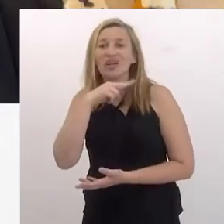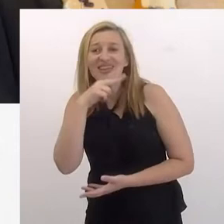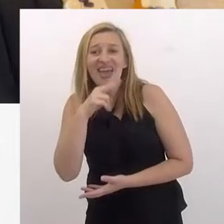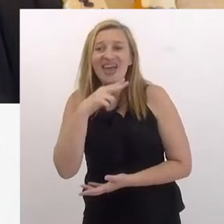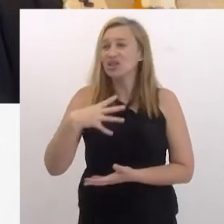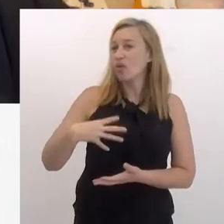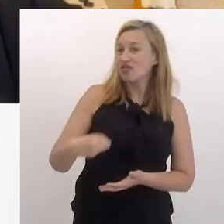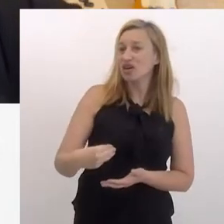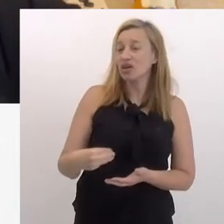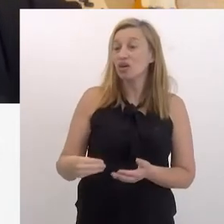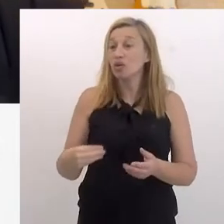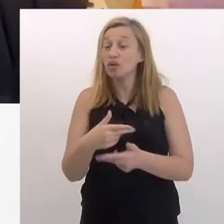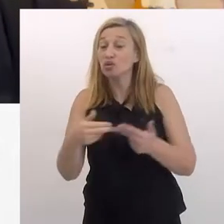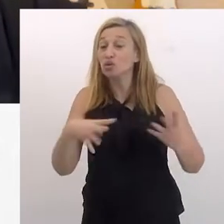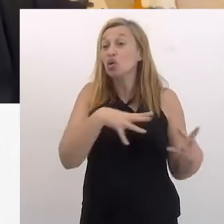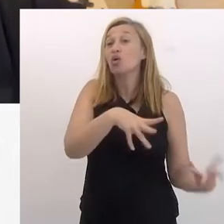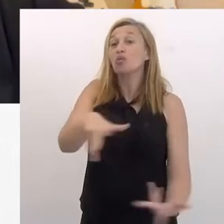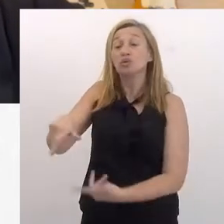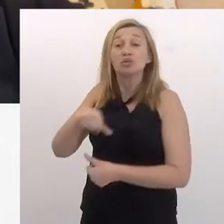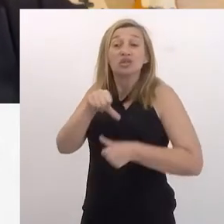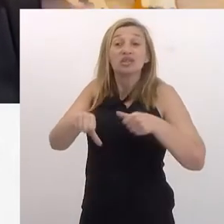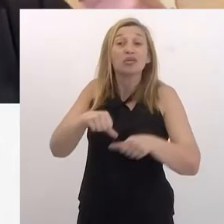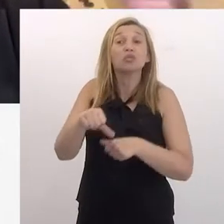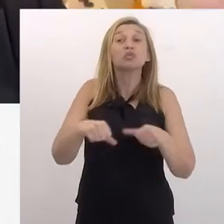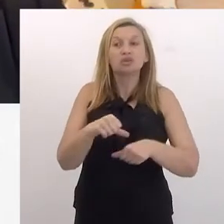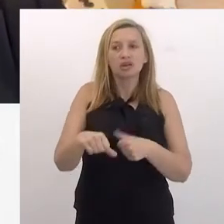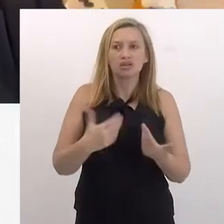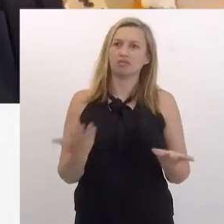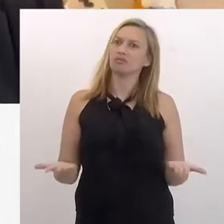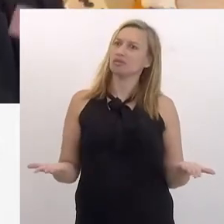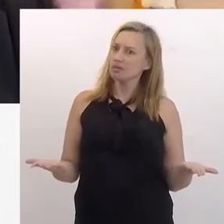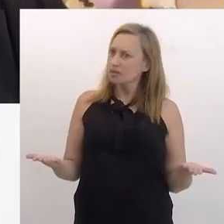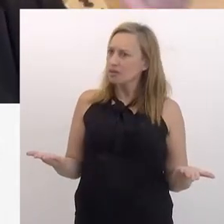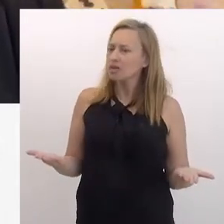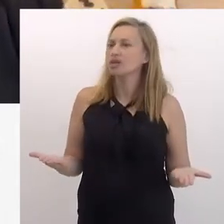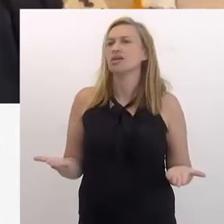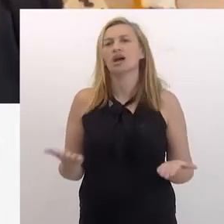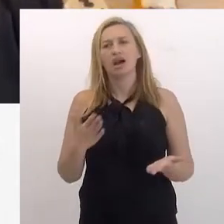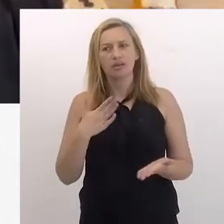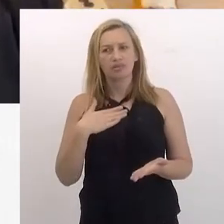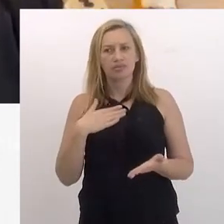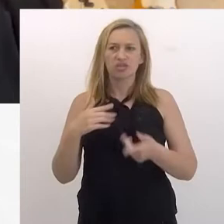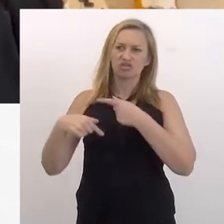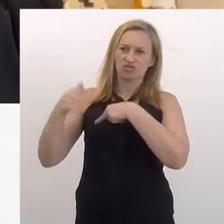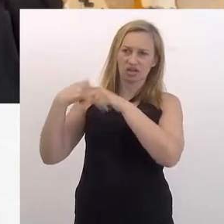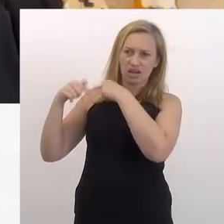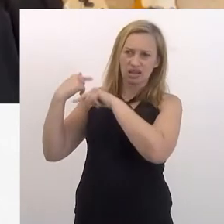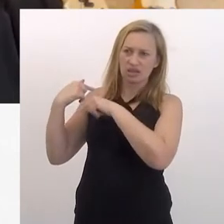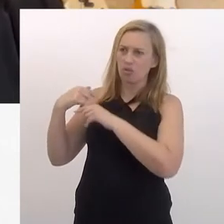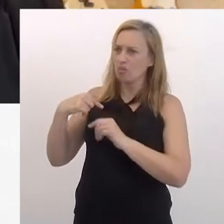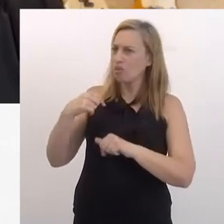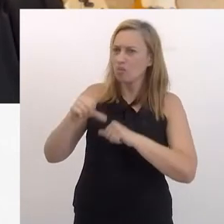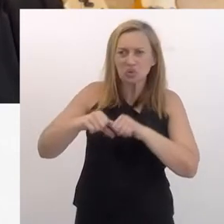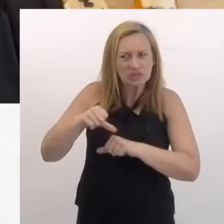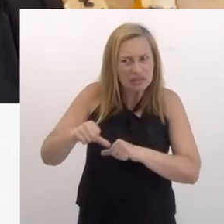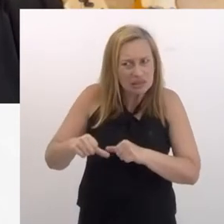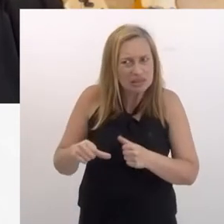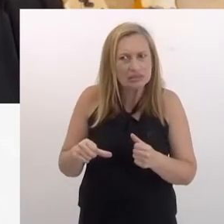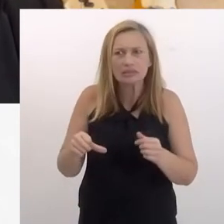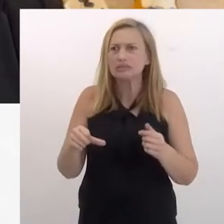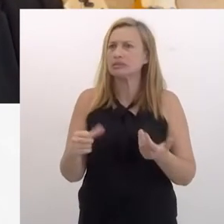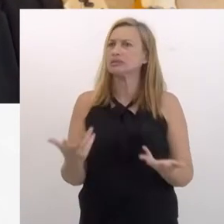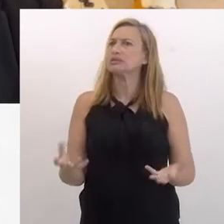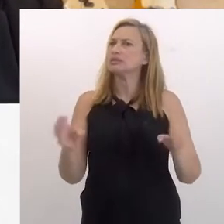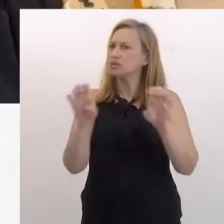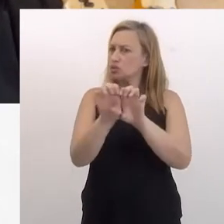aprendendo com a sua filha, com a sua neta, com as coisas, com o mundo todo que está mudando. Gente, a gente passou, a minha geração passou por uma